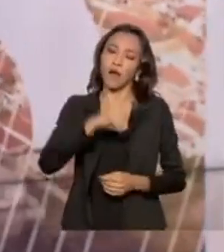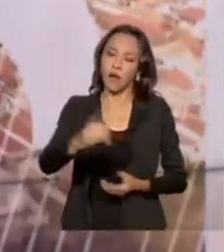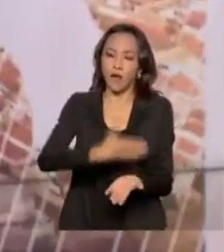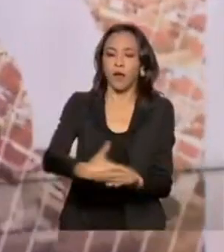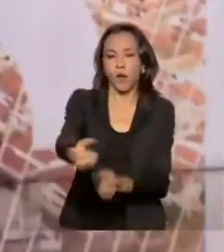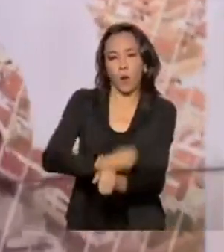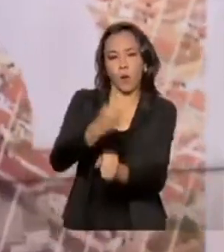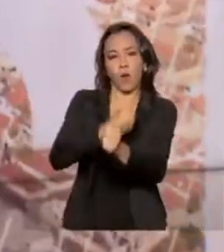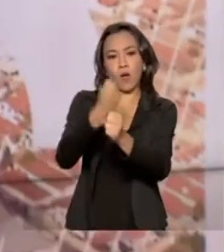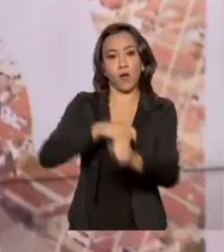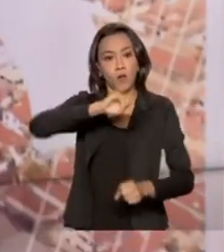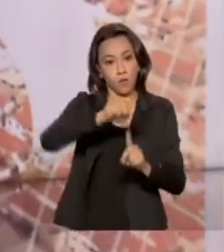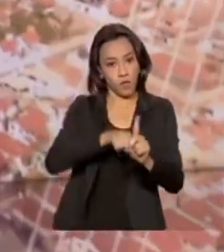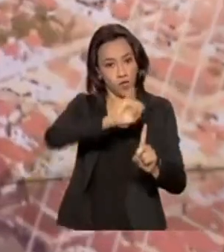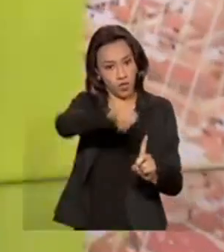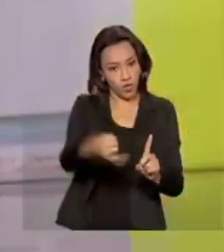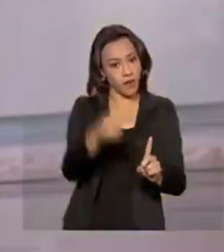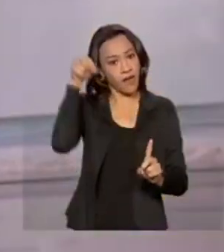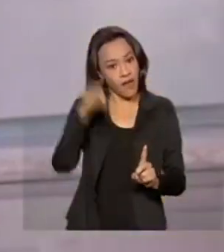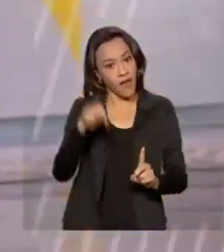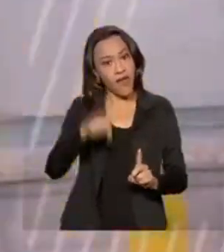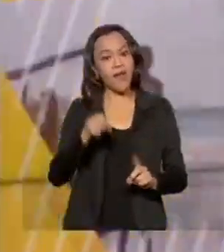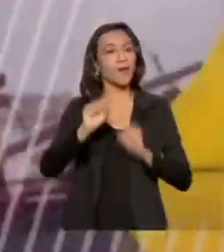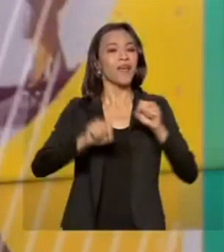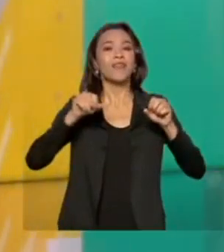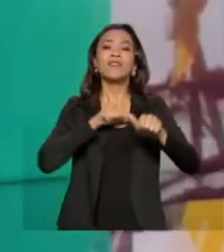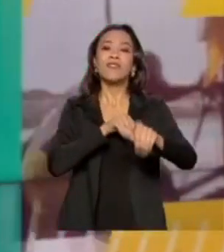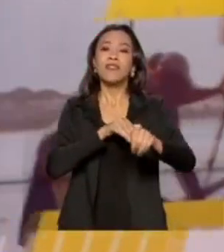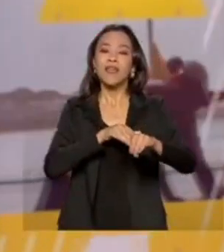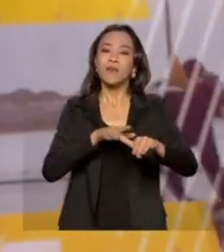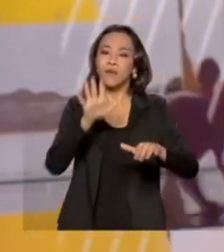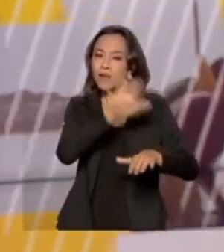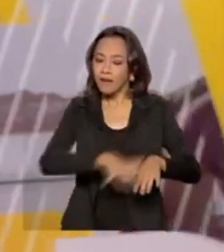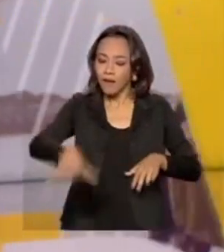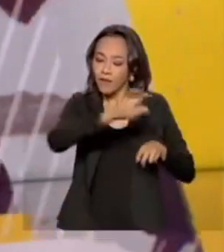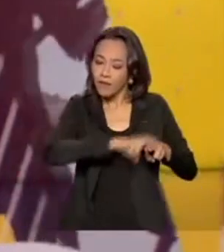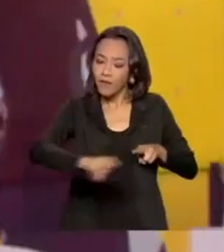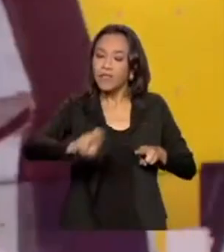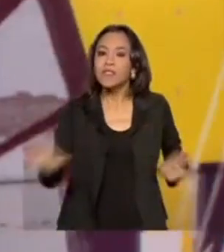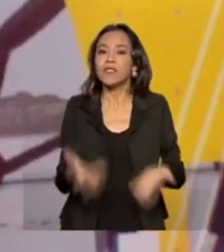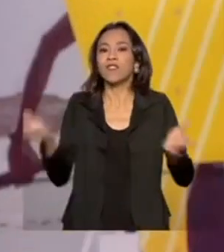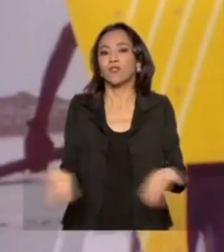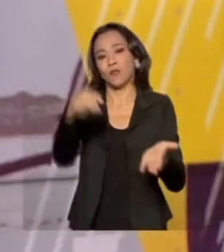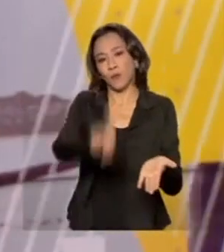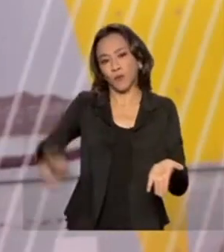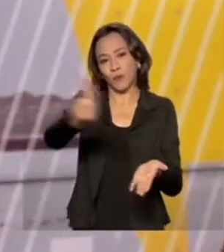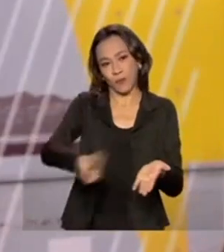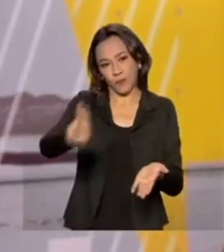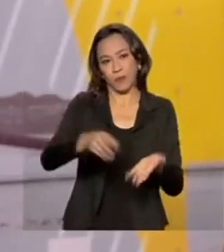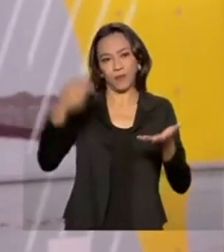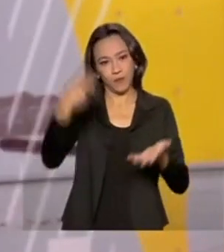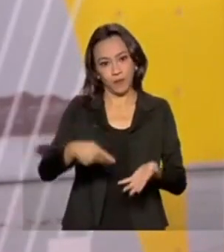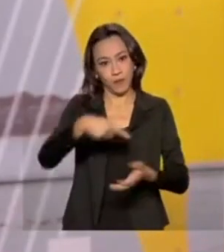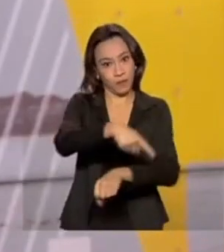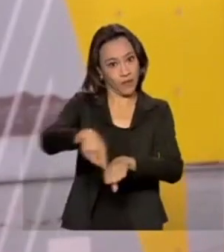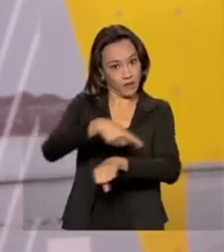janeiro. A iniciativa faz parte do Setembro Ferroviário, temporada de ações para incentivar o transporte por trilhos no país.